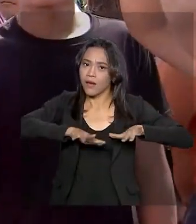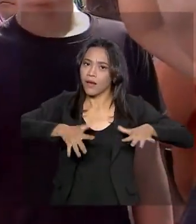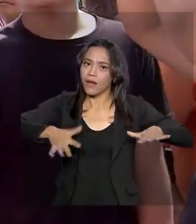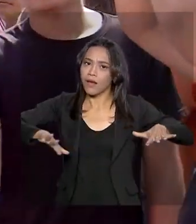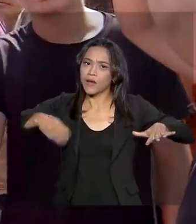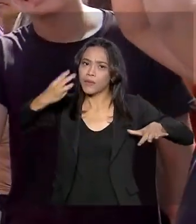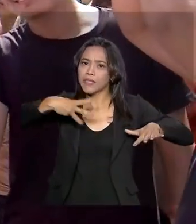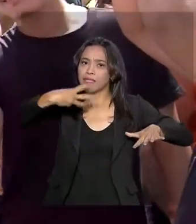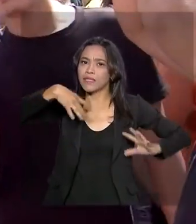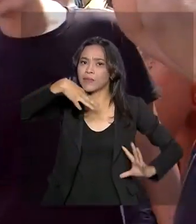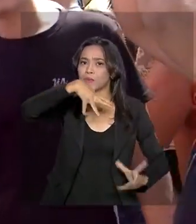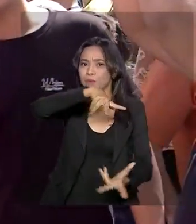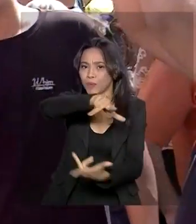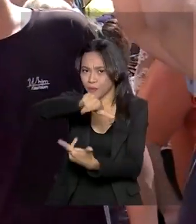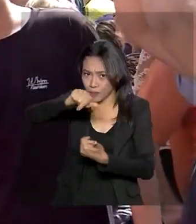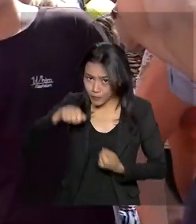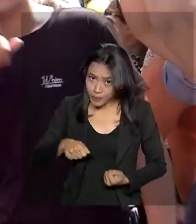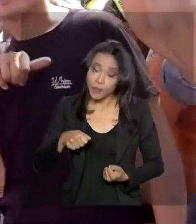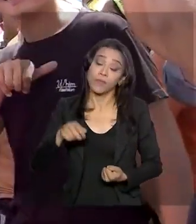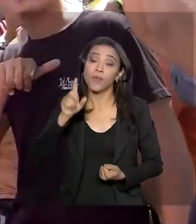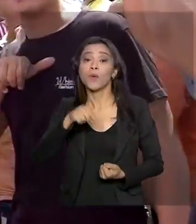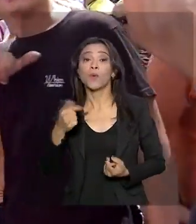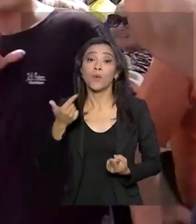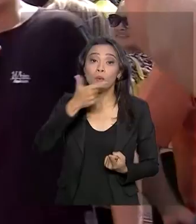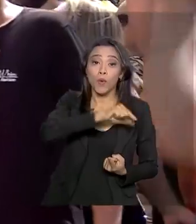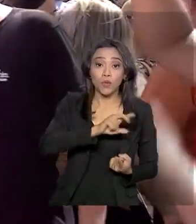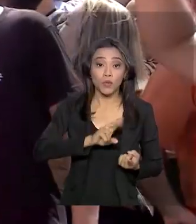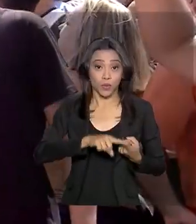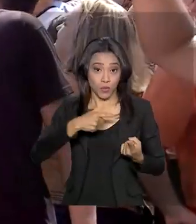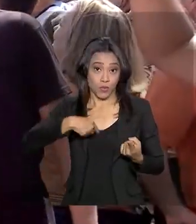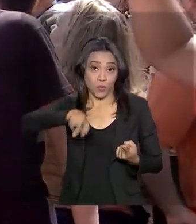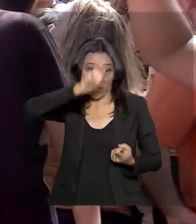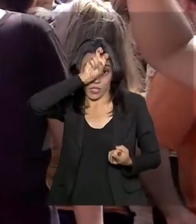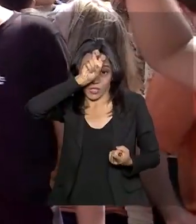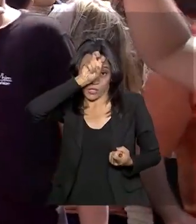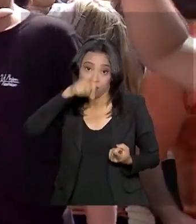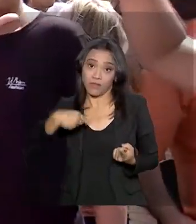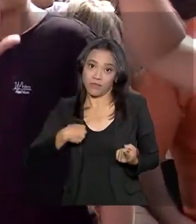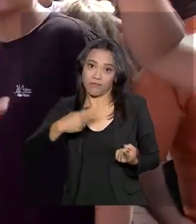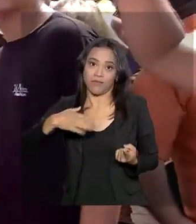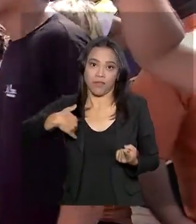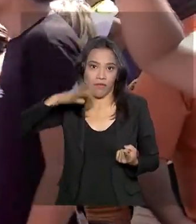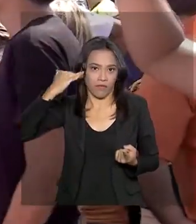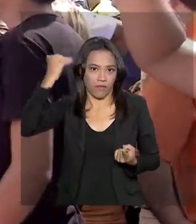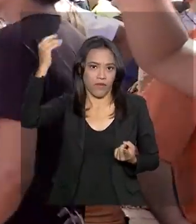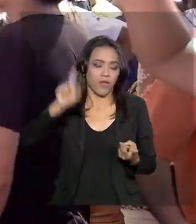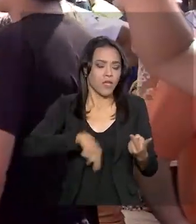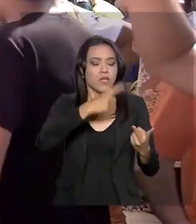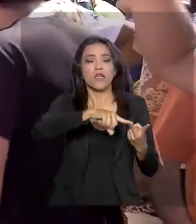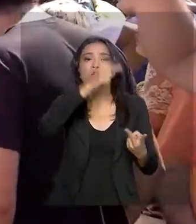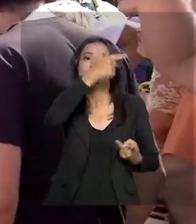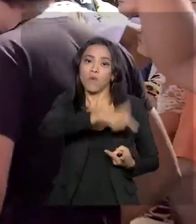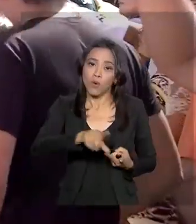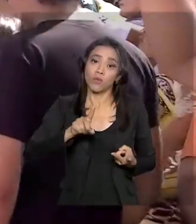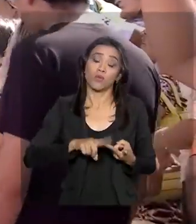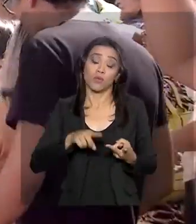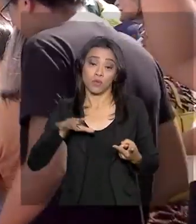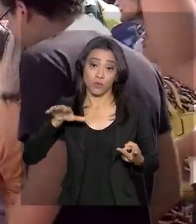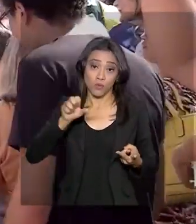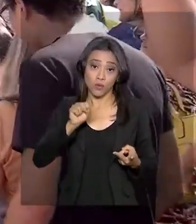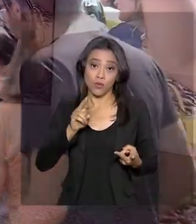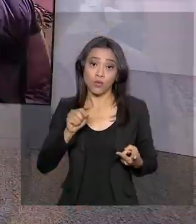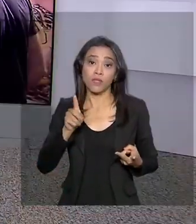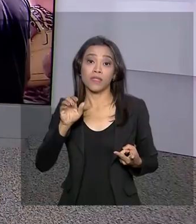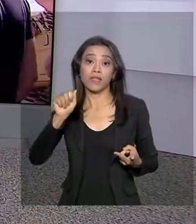do mundo. Os outros dois são o delta do Rio Nilo, no Egito, e do Mekong, no sudeste asiático. Renata.